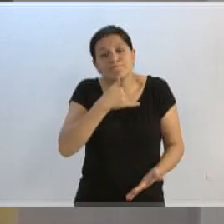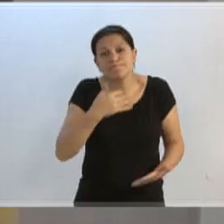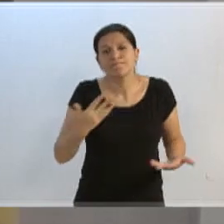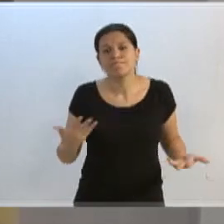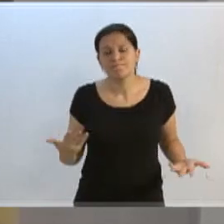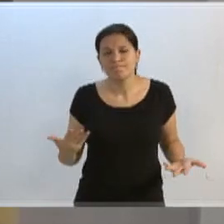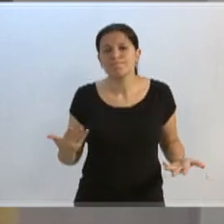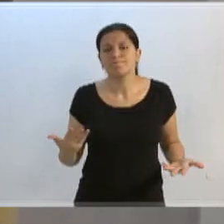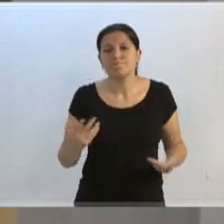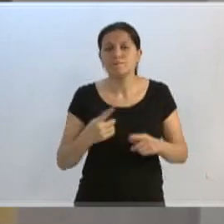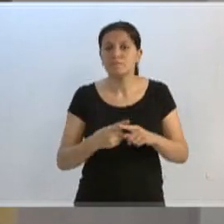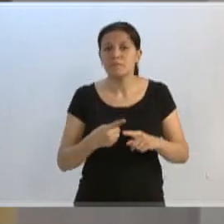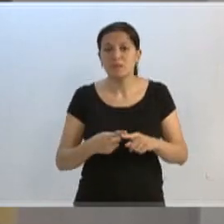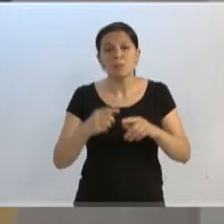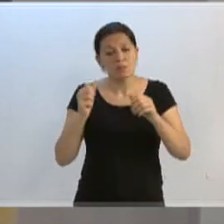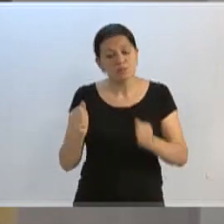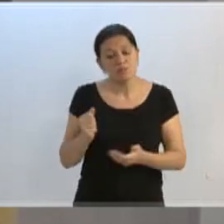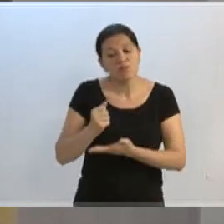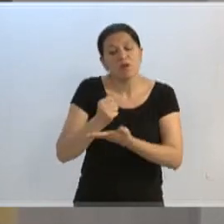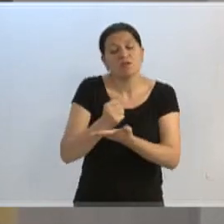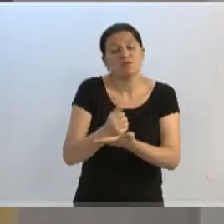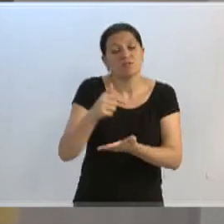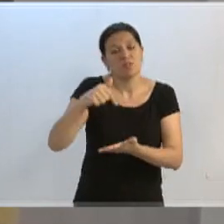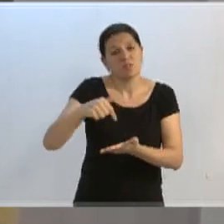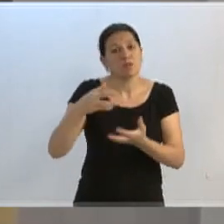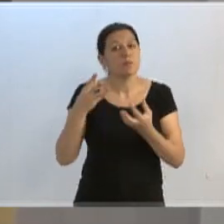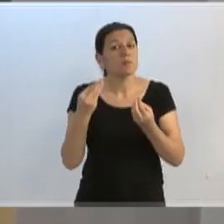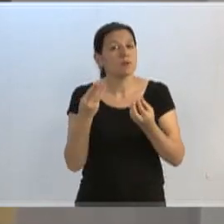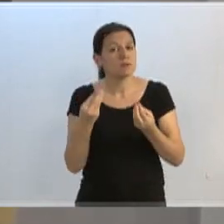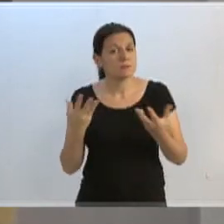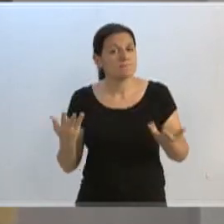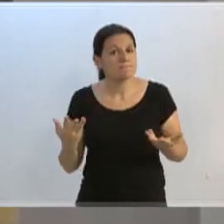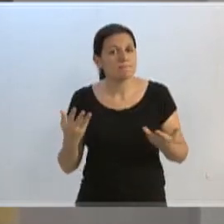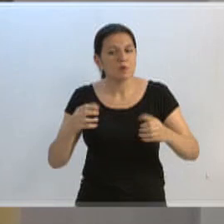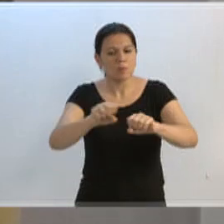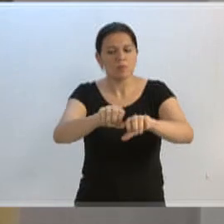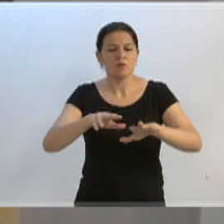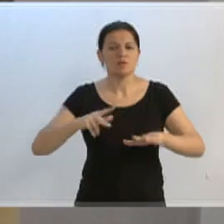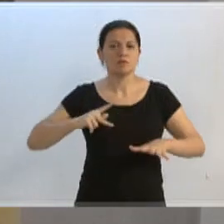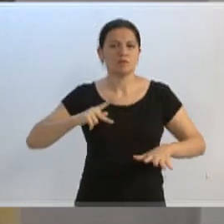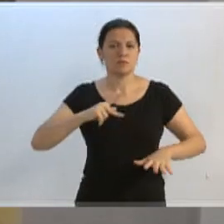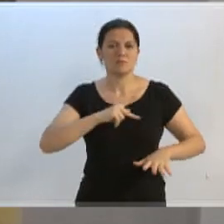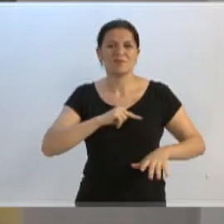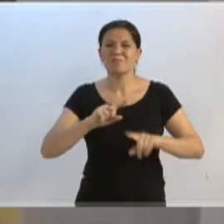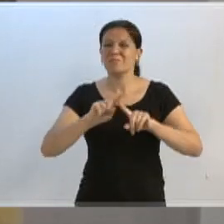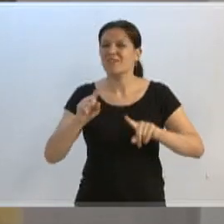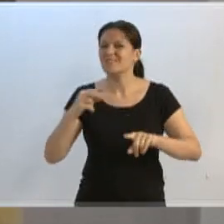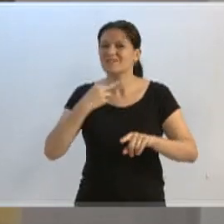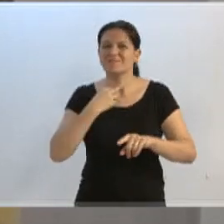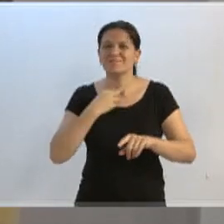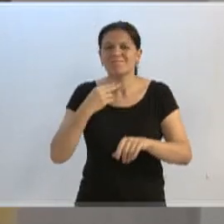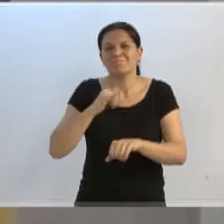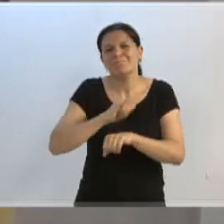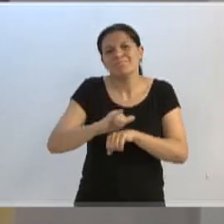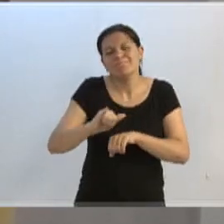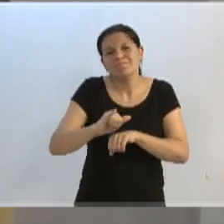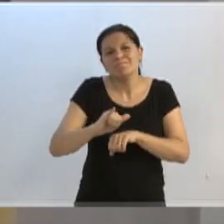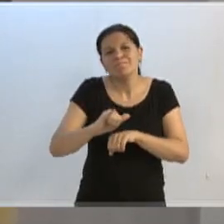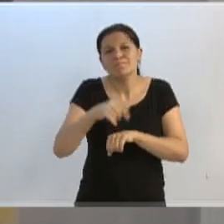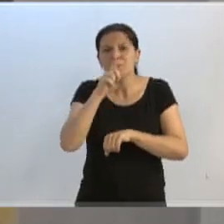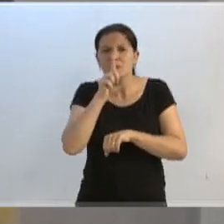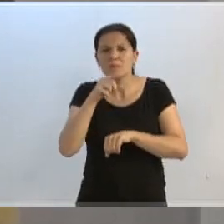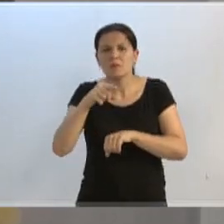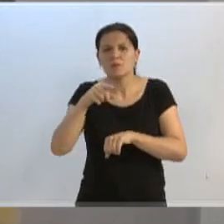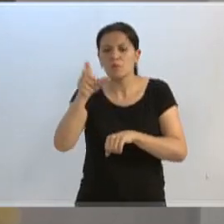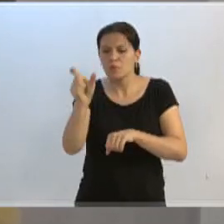É uma pena, realmente, poderiam contribuir aqui bastante com a audiência pública, e não fizeram, não estava aqui. E mandaram o Mauro,